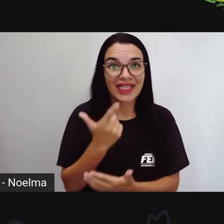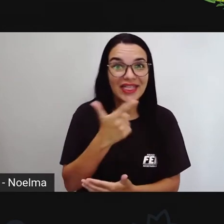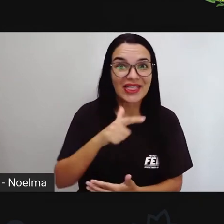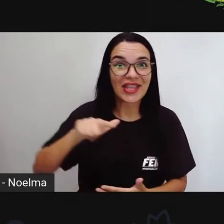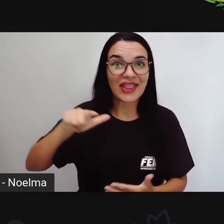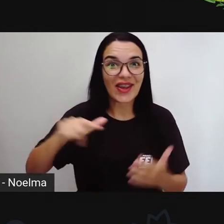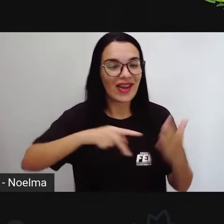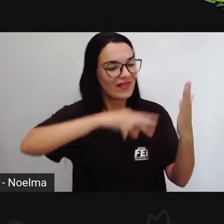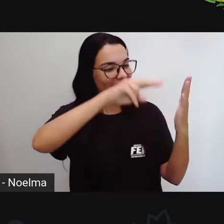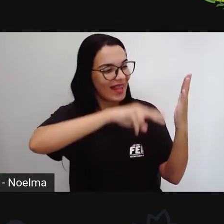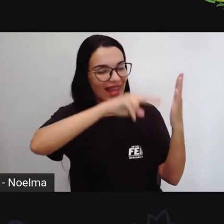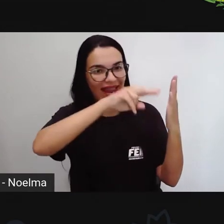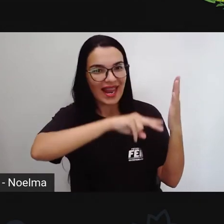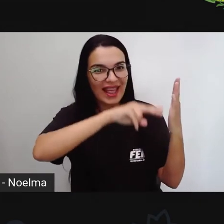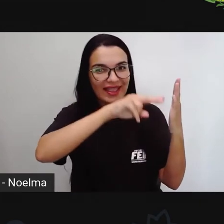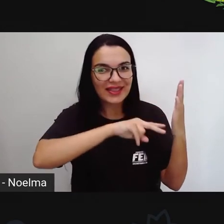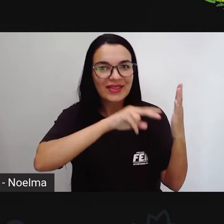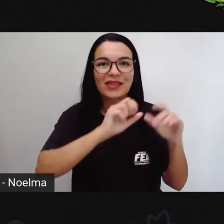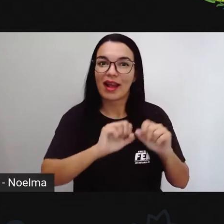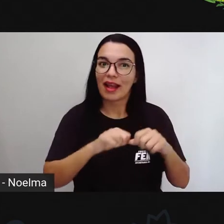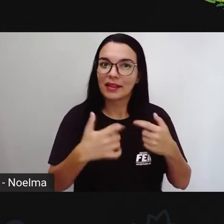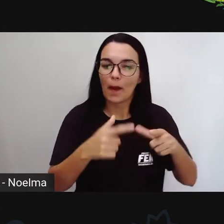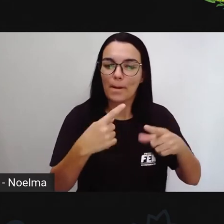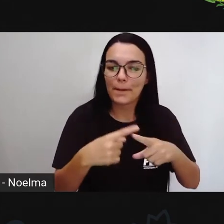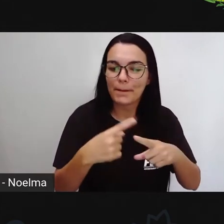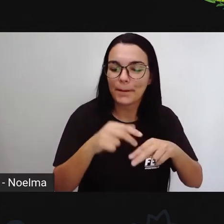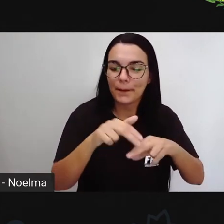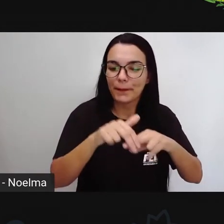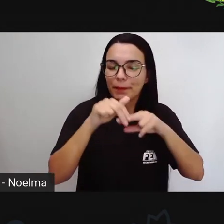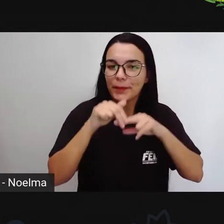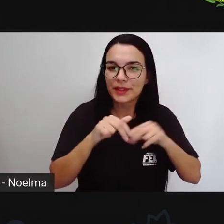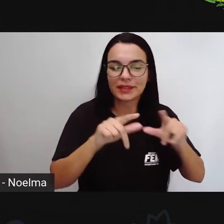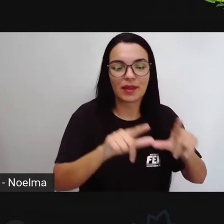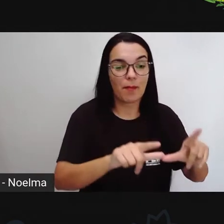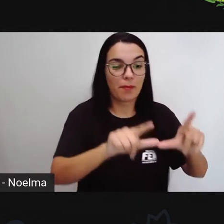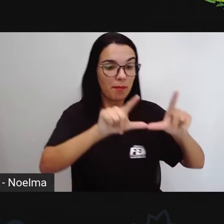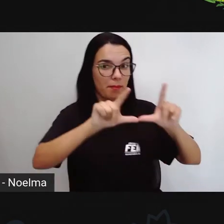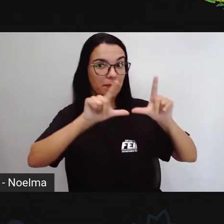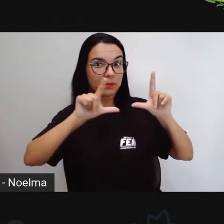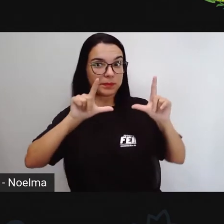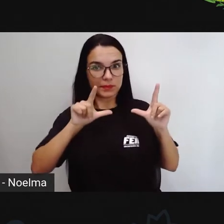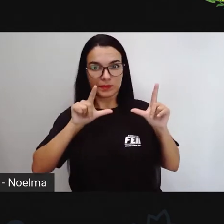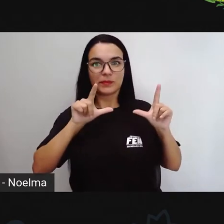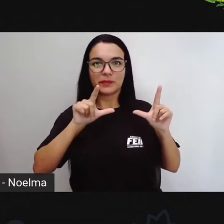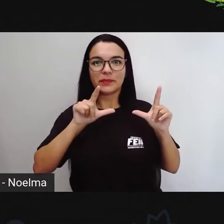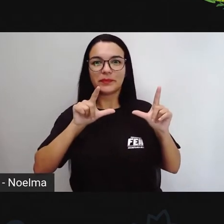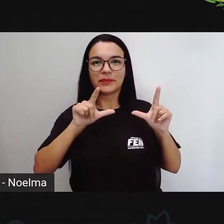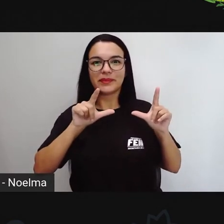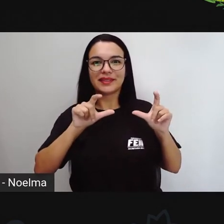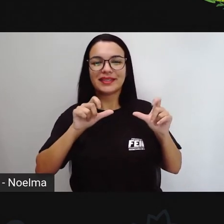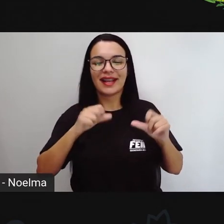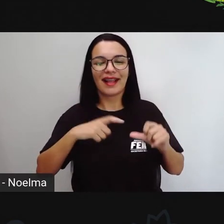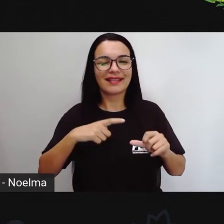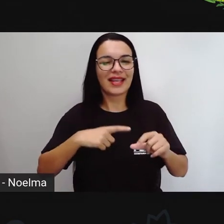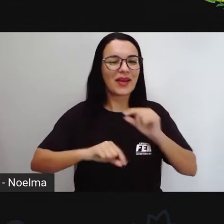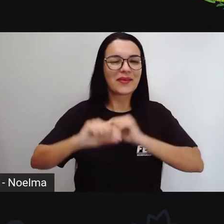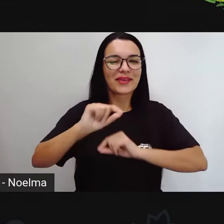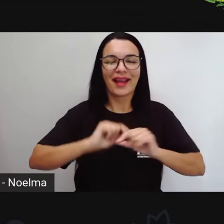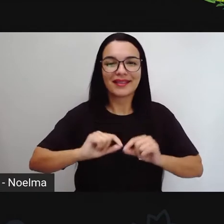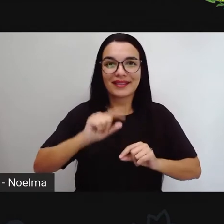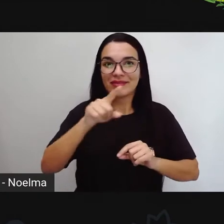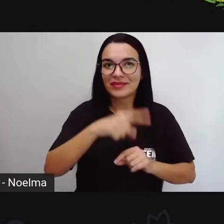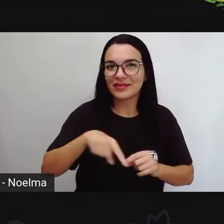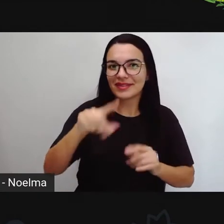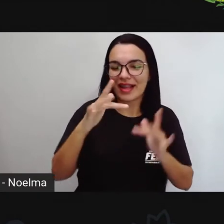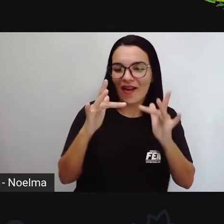leitura, e aí essa ampliação aqui, ó, esse distanciamento da Pró e a ampliação do Senado é para que vocês possam